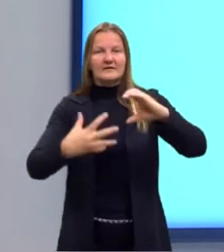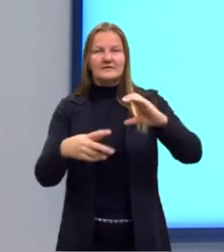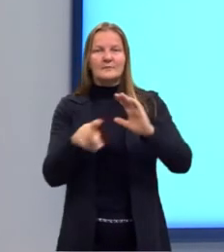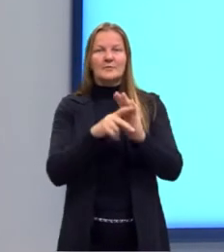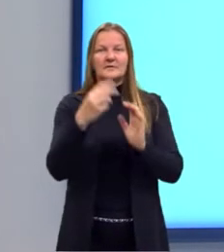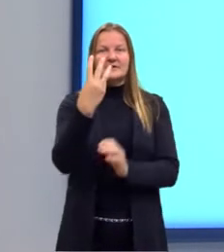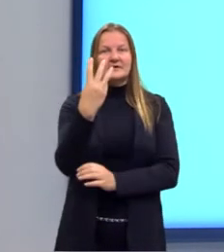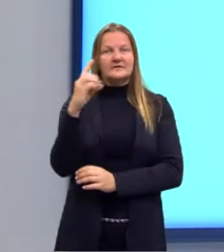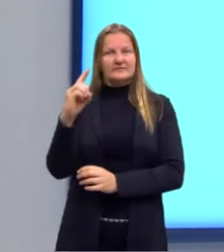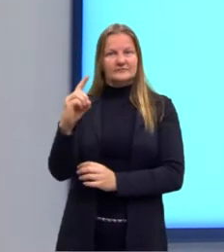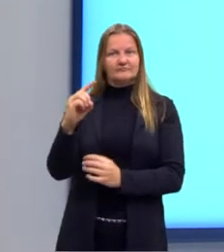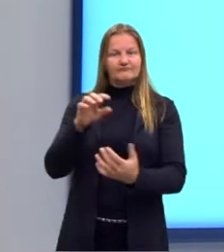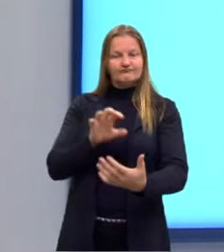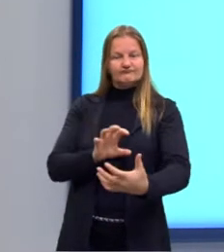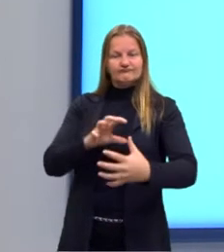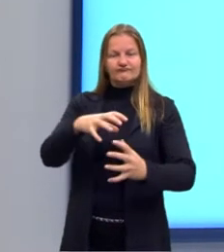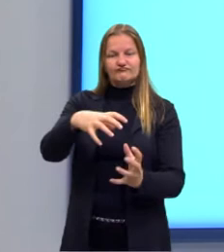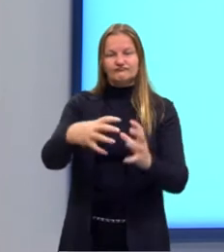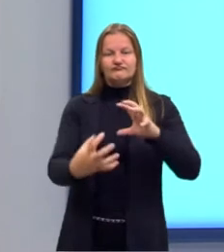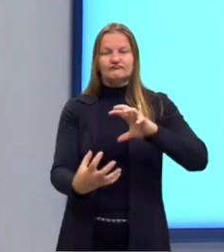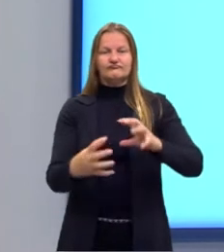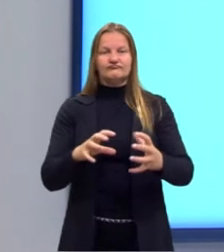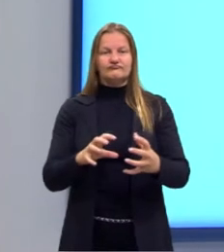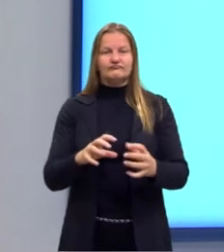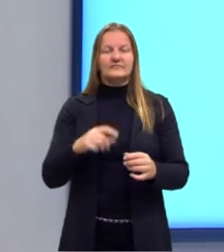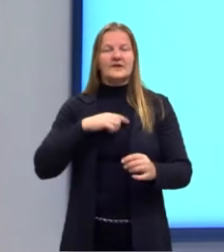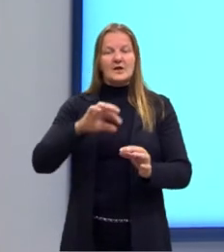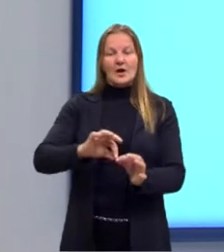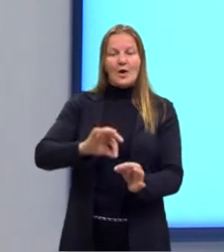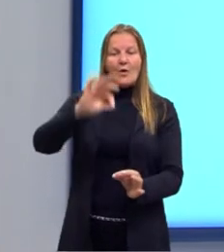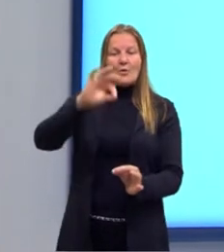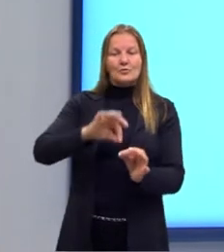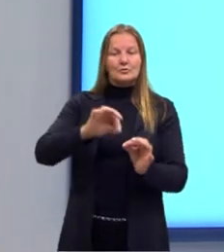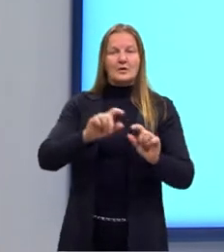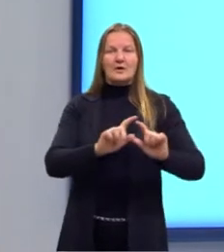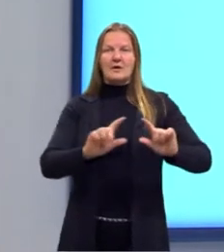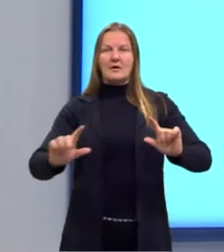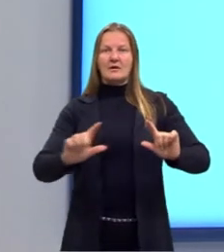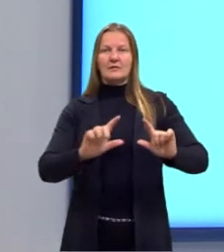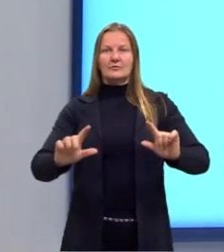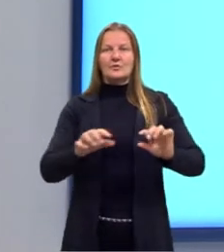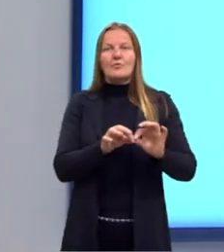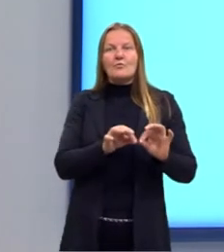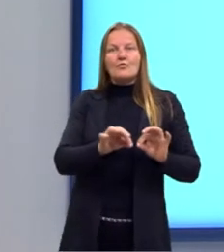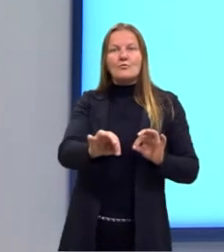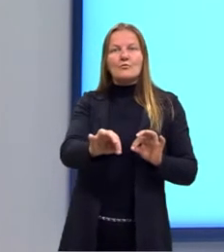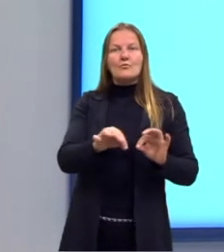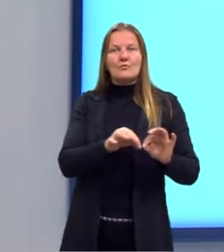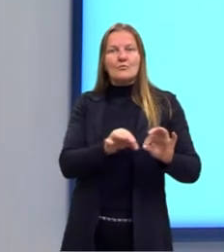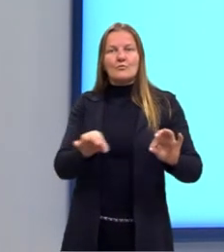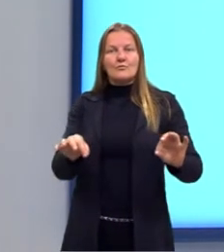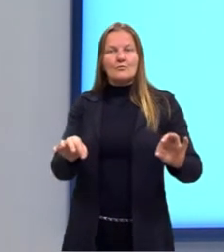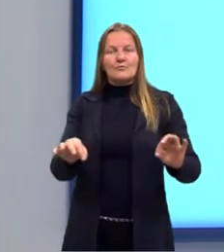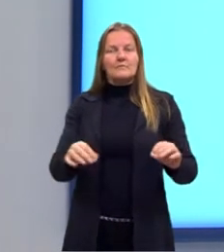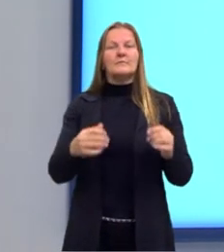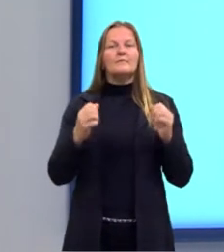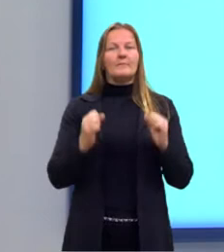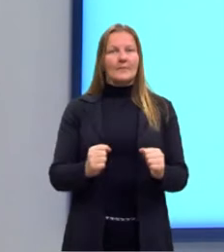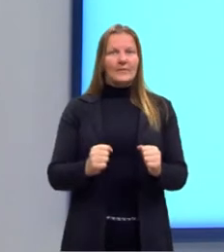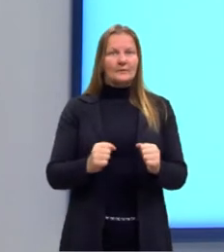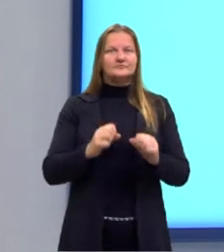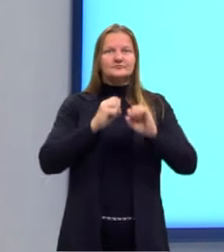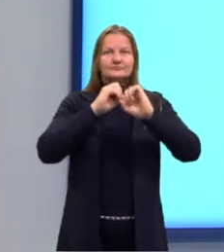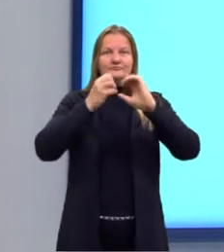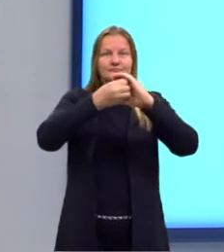tridimensionalidade. Então, elas possuem altura, largura e comprimento. Ou a gente pode entender ali